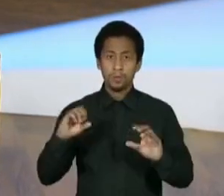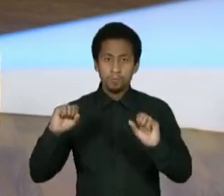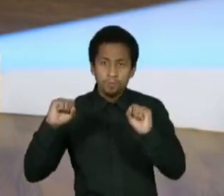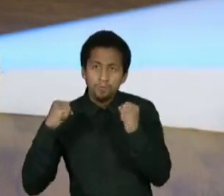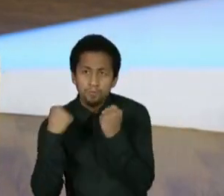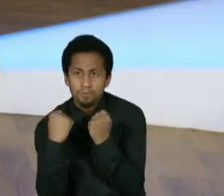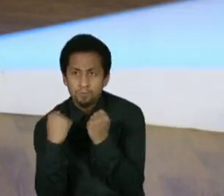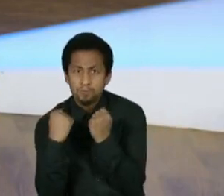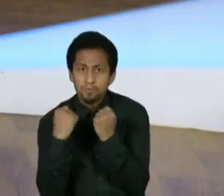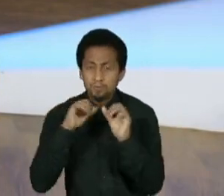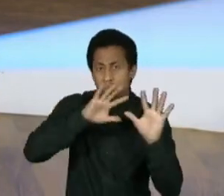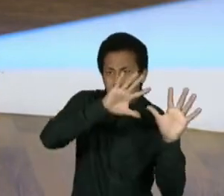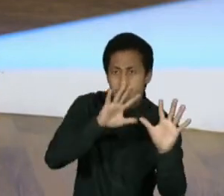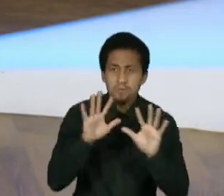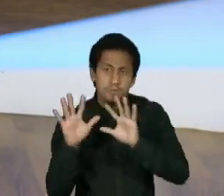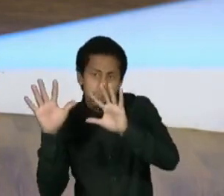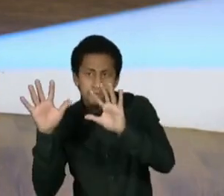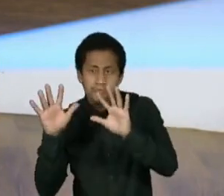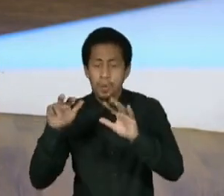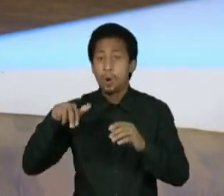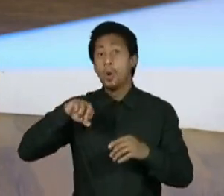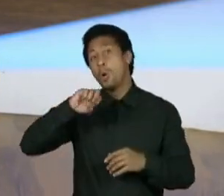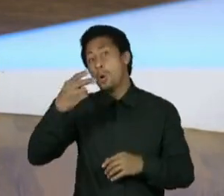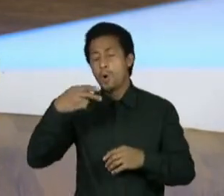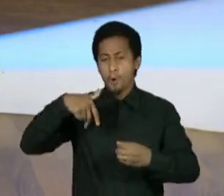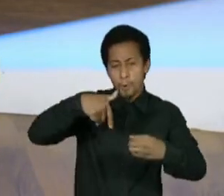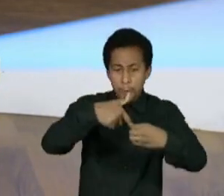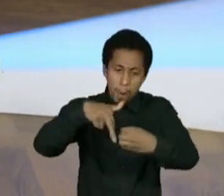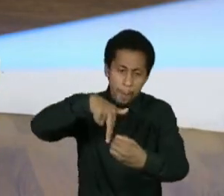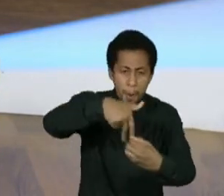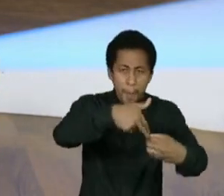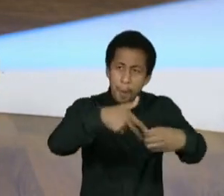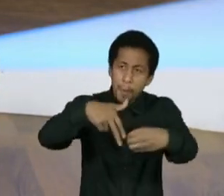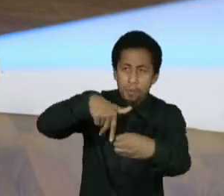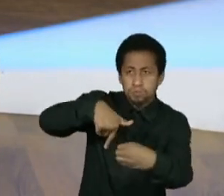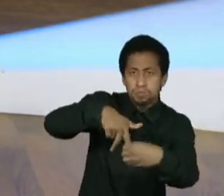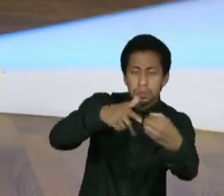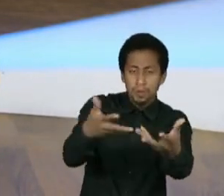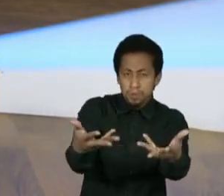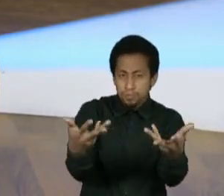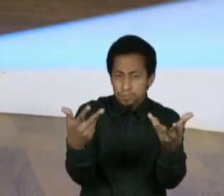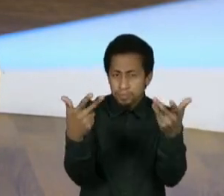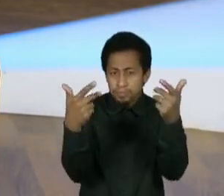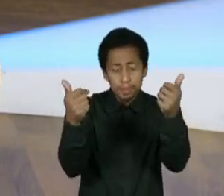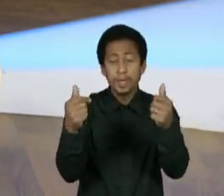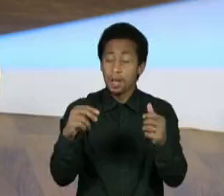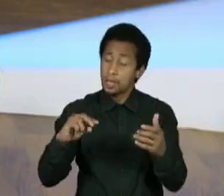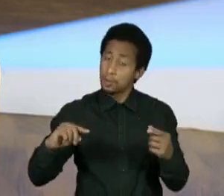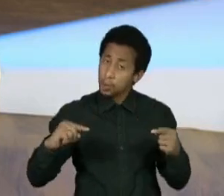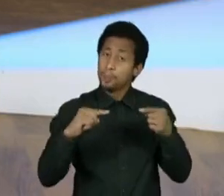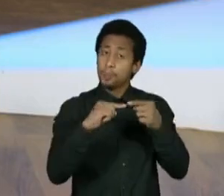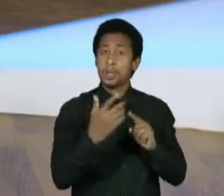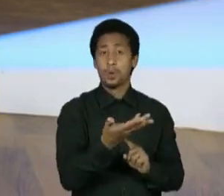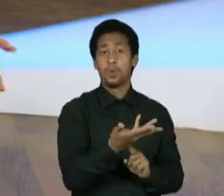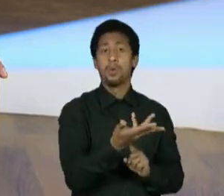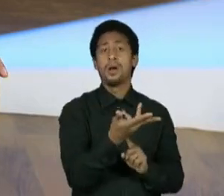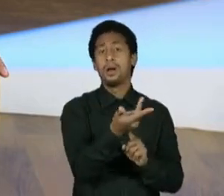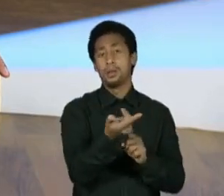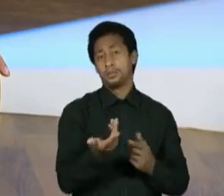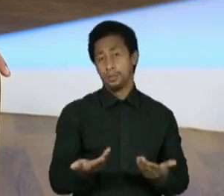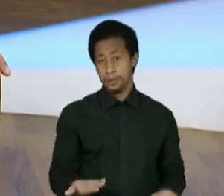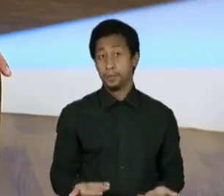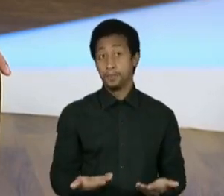saber atacar é uma arte. É, mas os jogadores têm que sentir. Eu quando era jogador, eu não gostava de defender também, correr atrás.